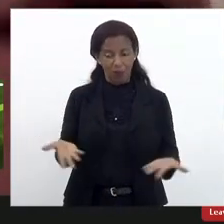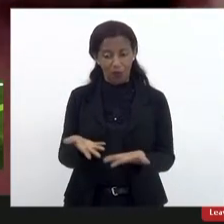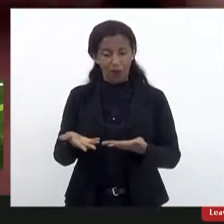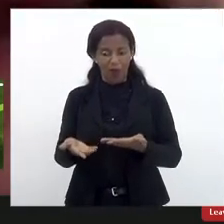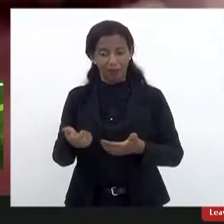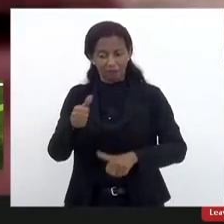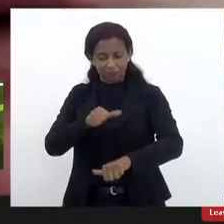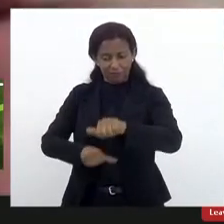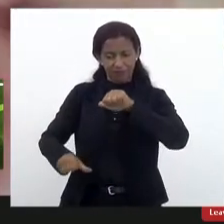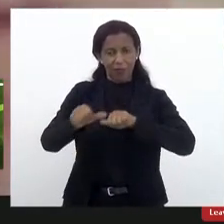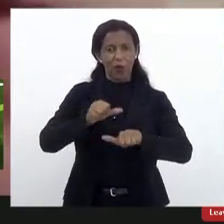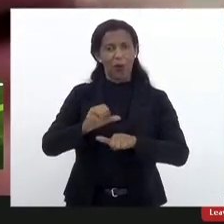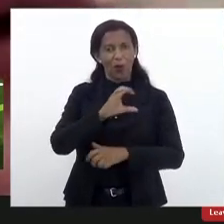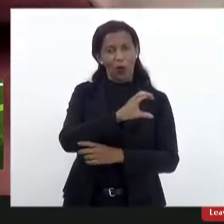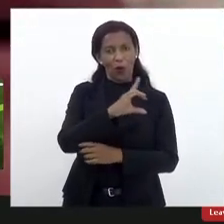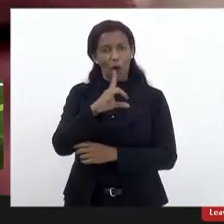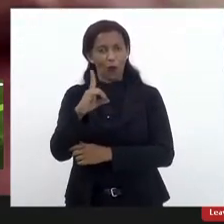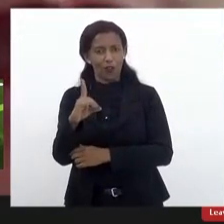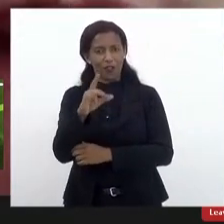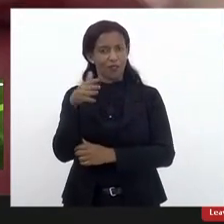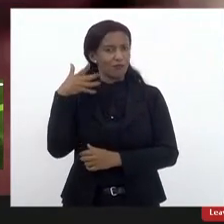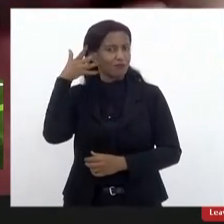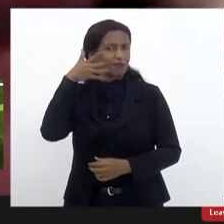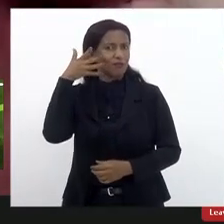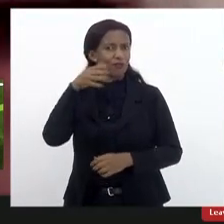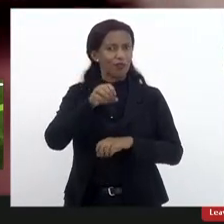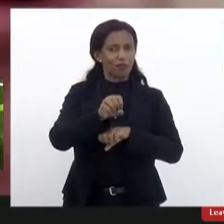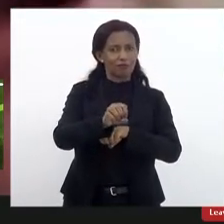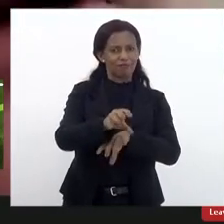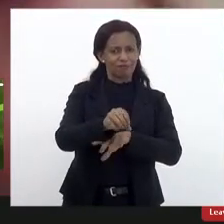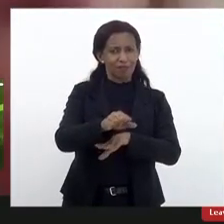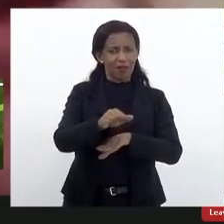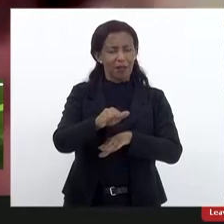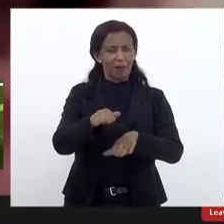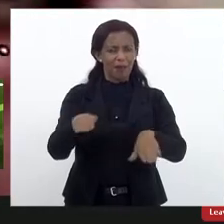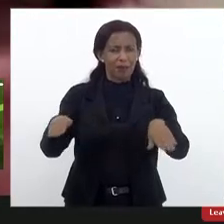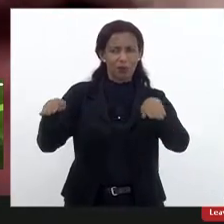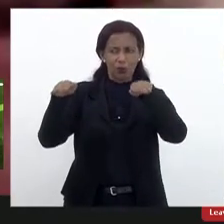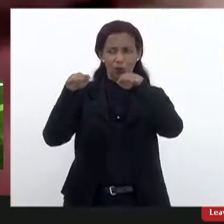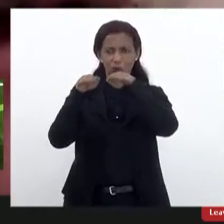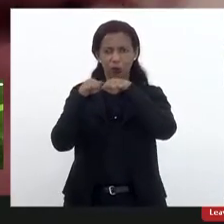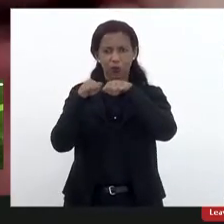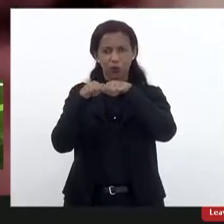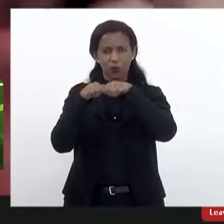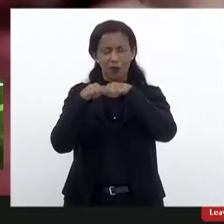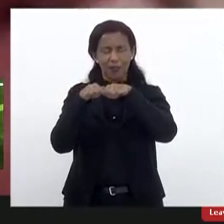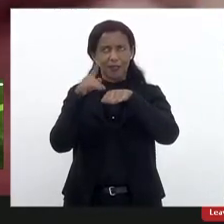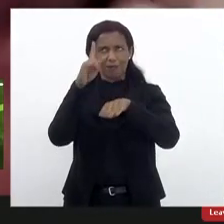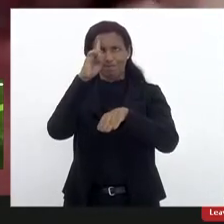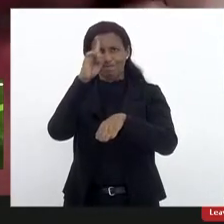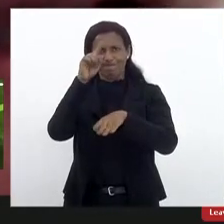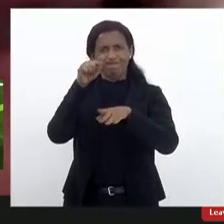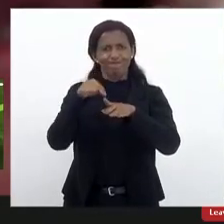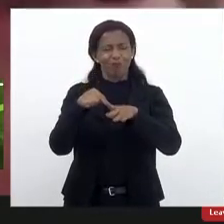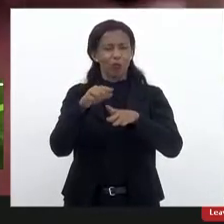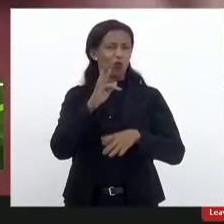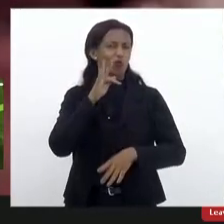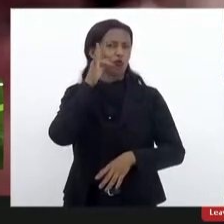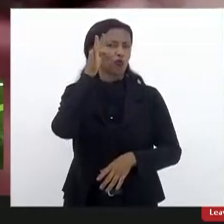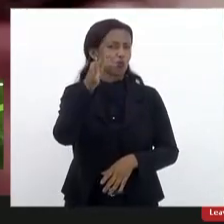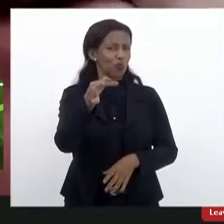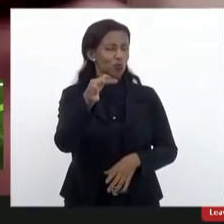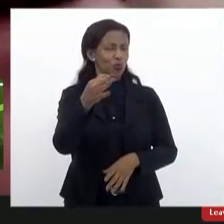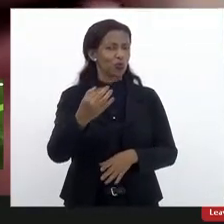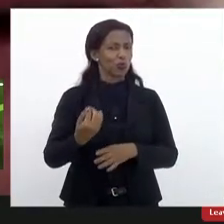coordenadora do Fórum Estadual, mantendo alta a chama da esperança e ainda